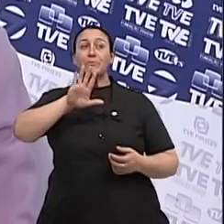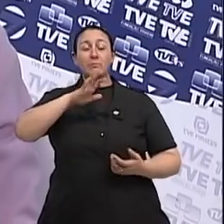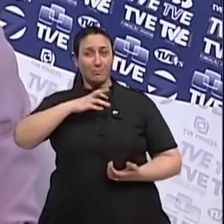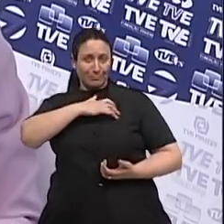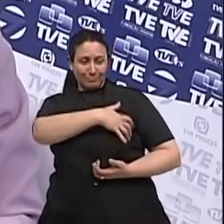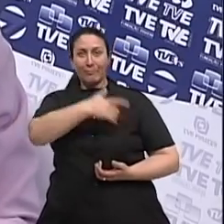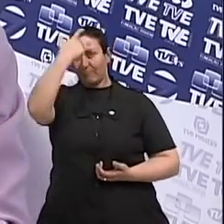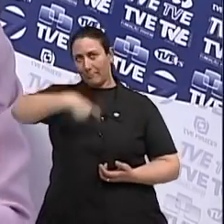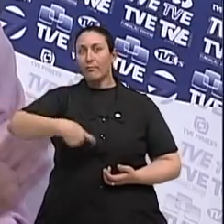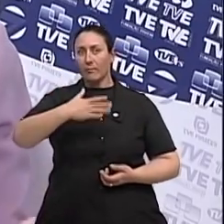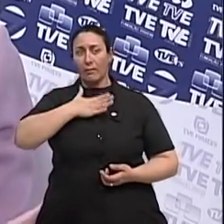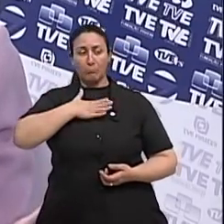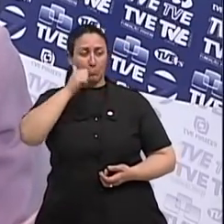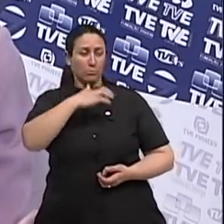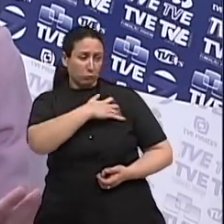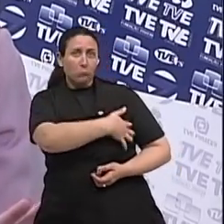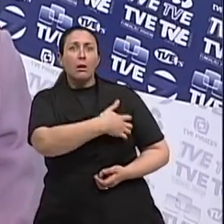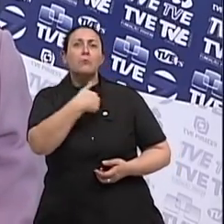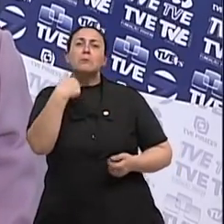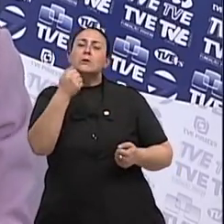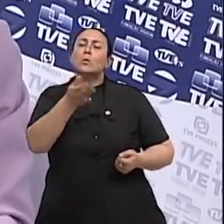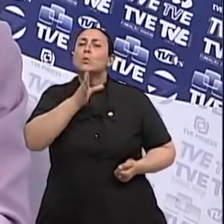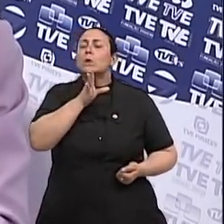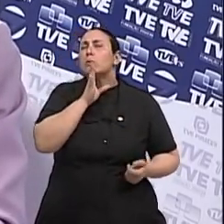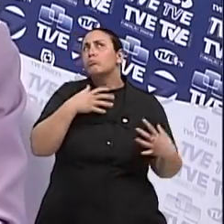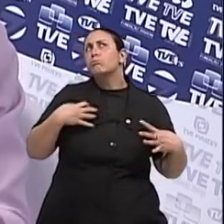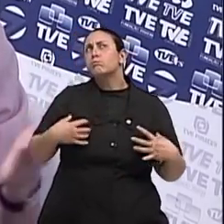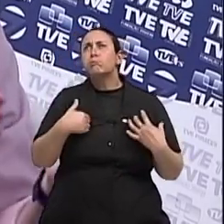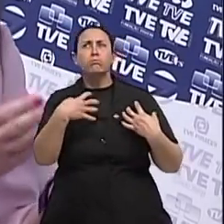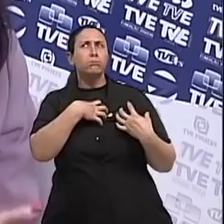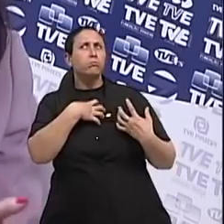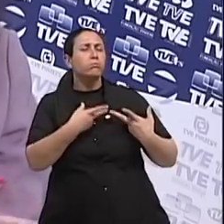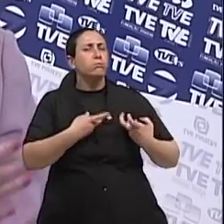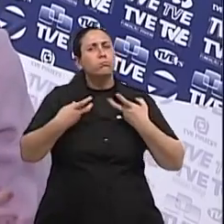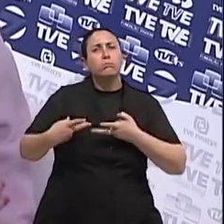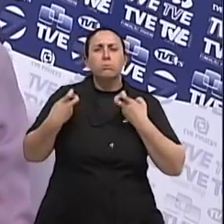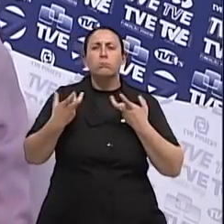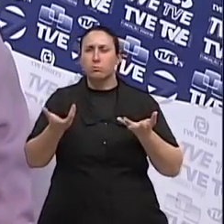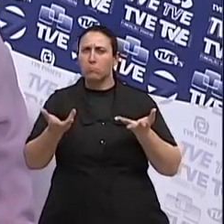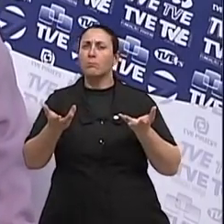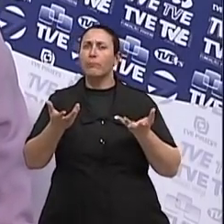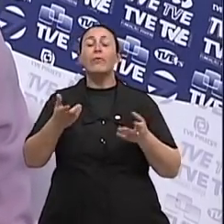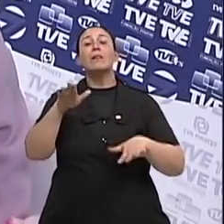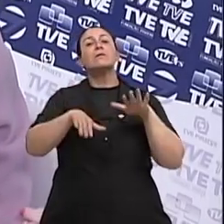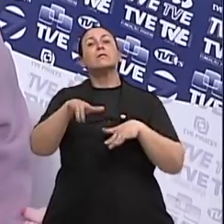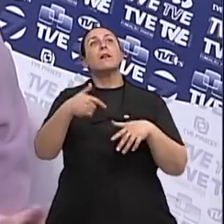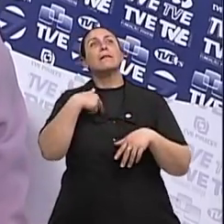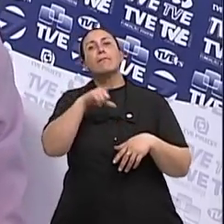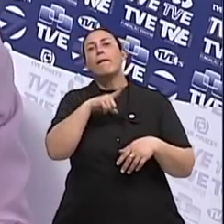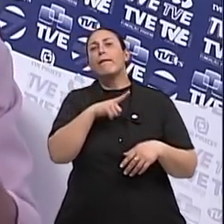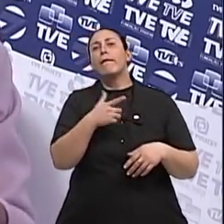assim, a gente deve se conhecer, mas não esperar que tenha alguma coisa na mão pra correr.